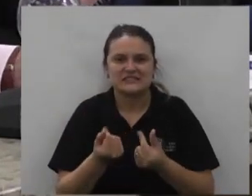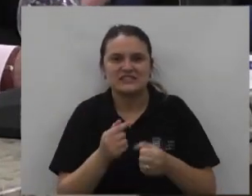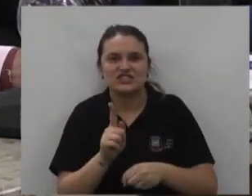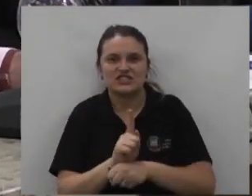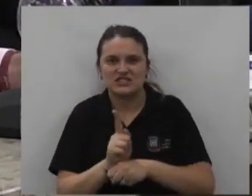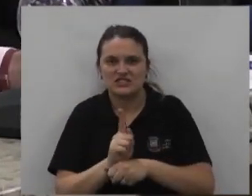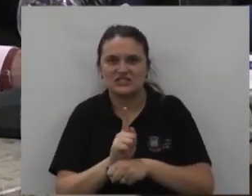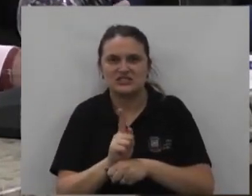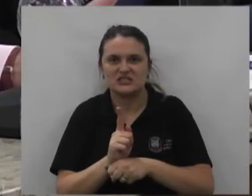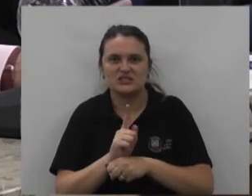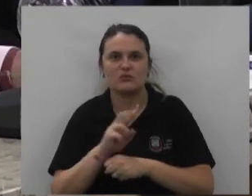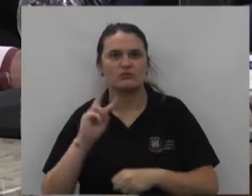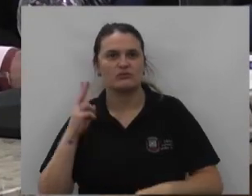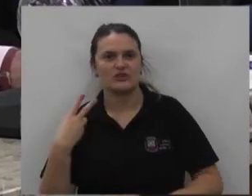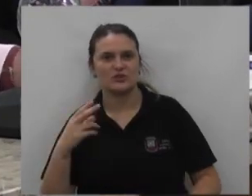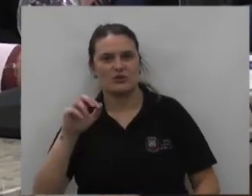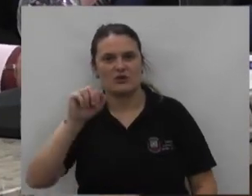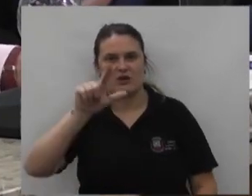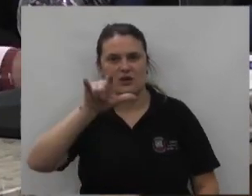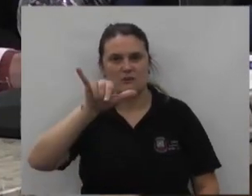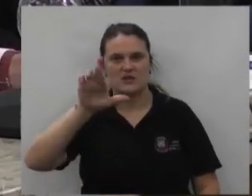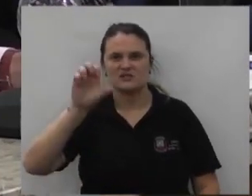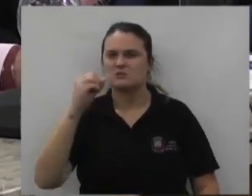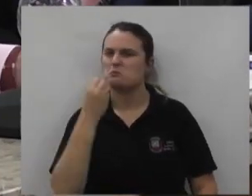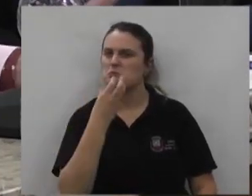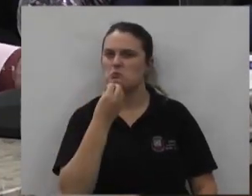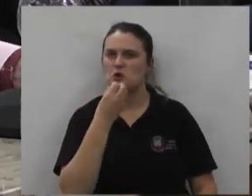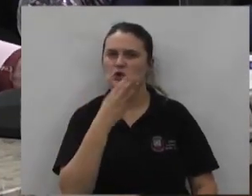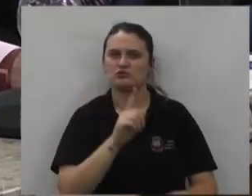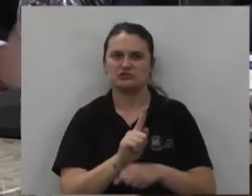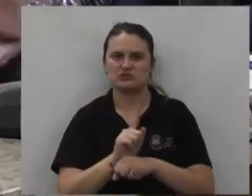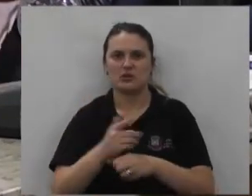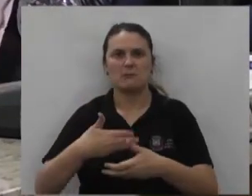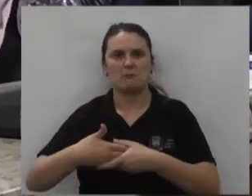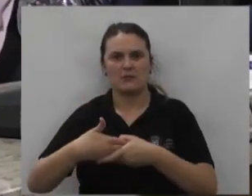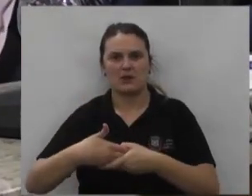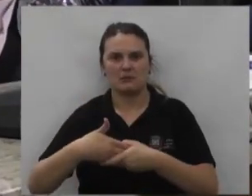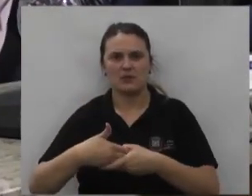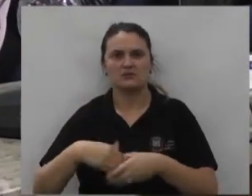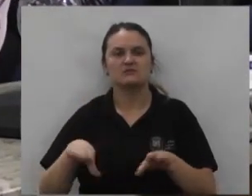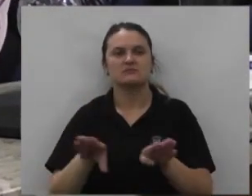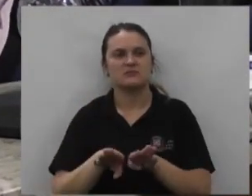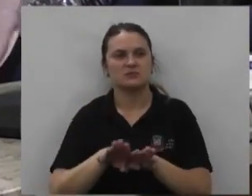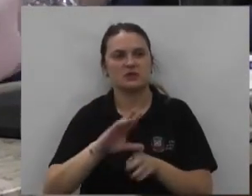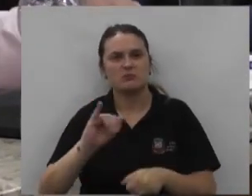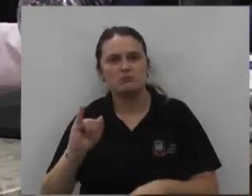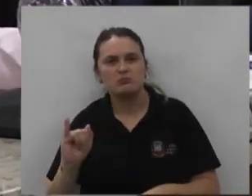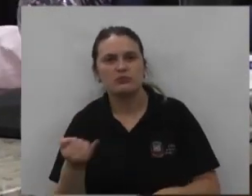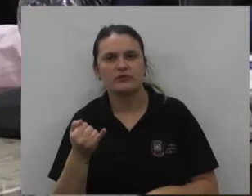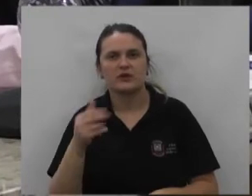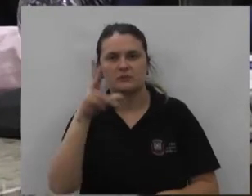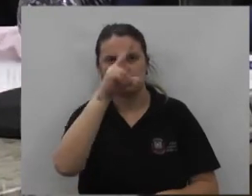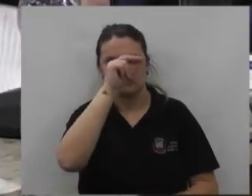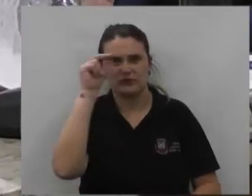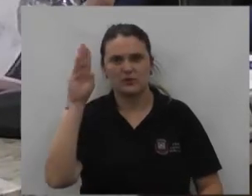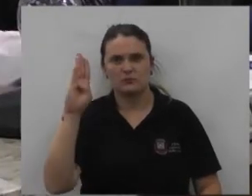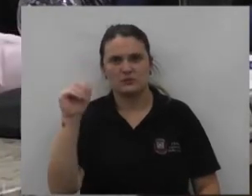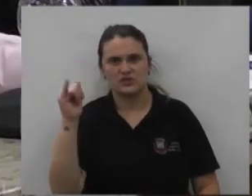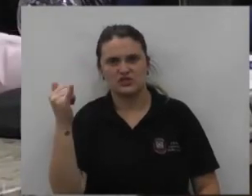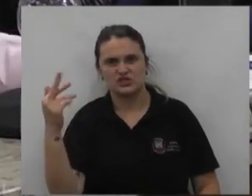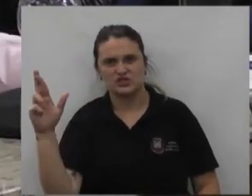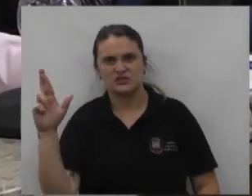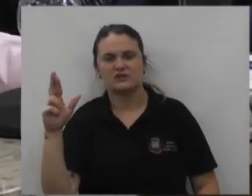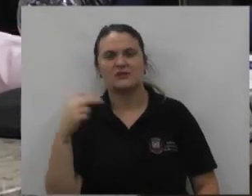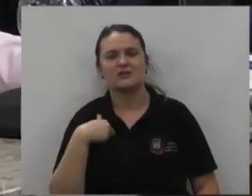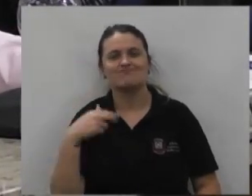a gente não pode deixar de enaltecer um belo gestor parabéns ao Mires e também aproveitar eu estou em uma briga